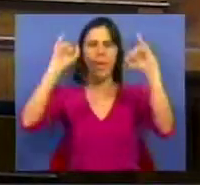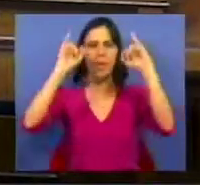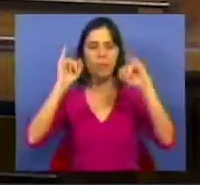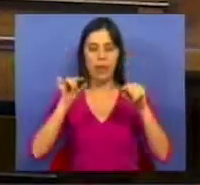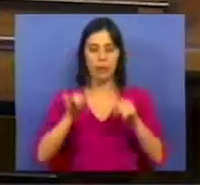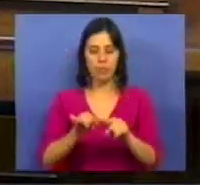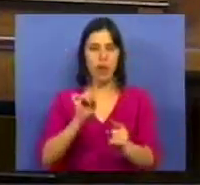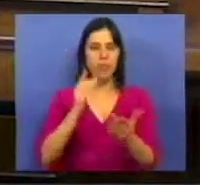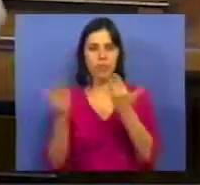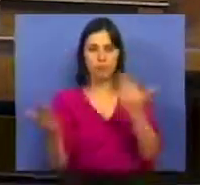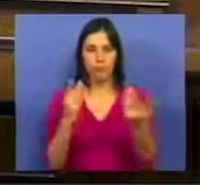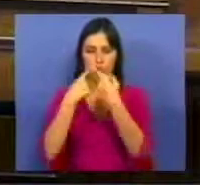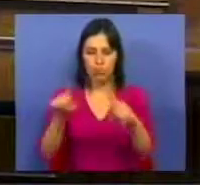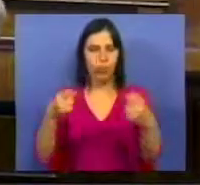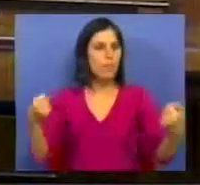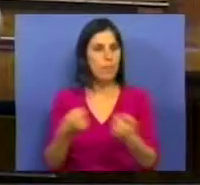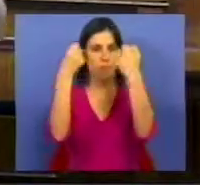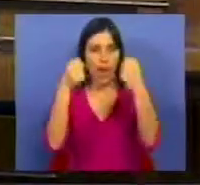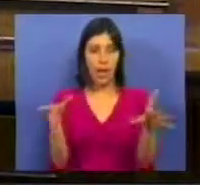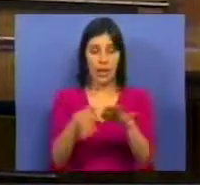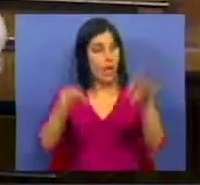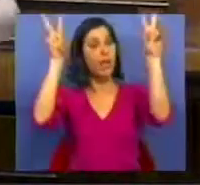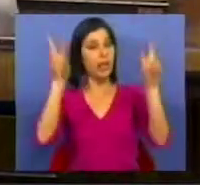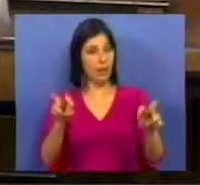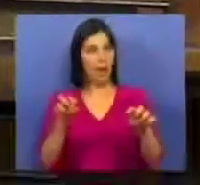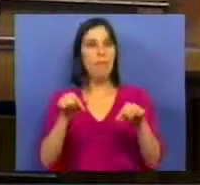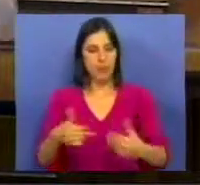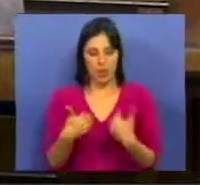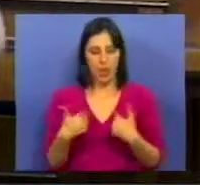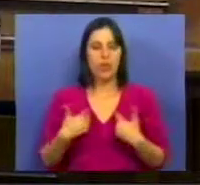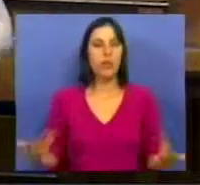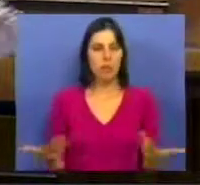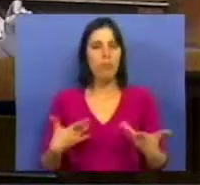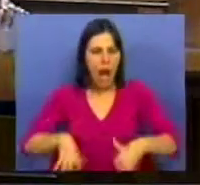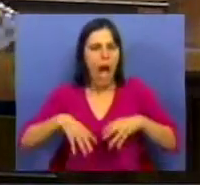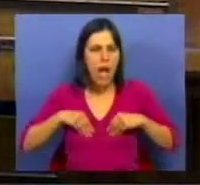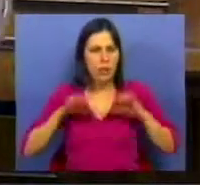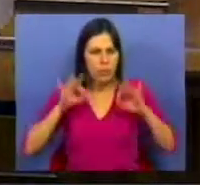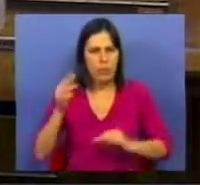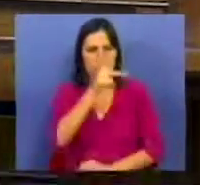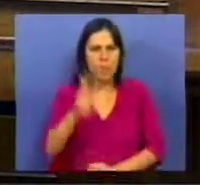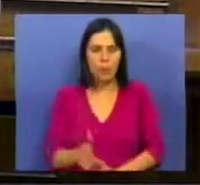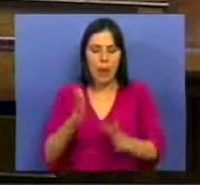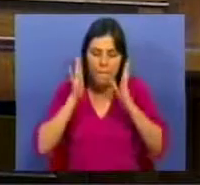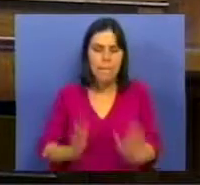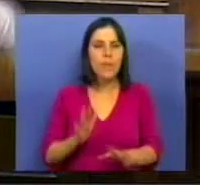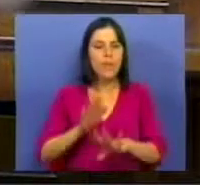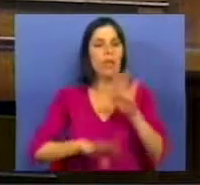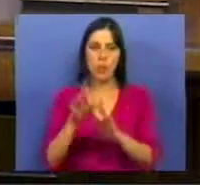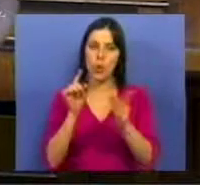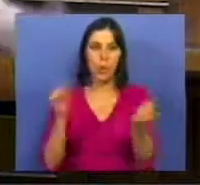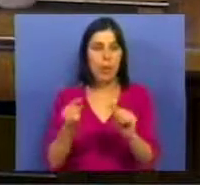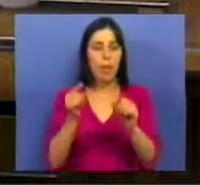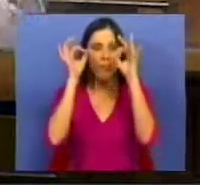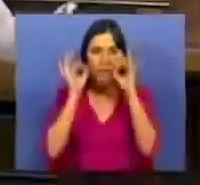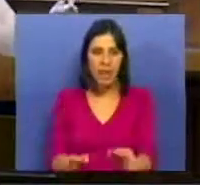das controvérsias e das divergências sobre esta matéria e que da nossa parte as assumimos em pleno, era preciso fazer o debate no